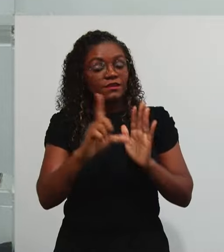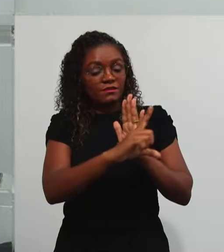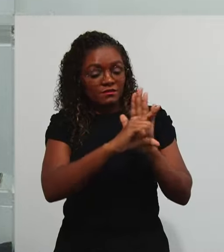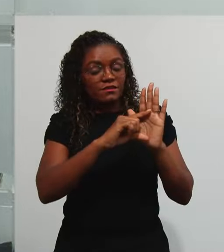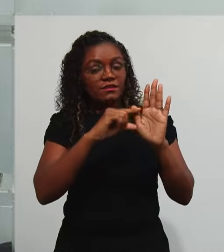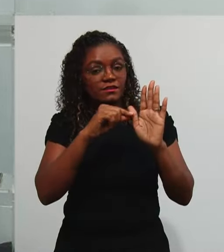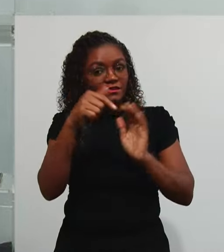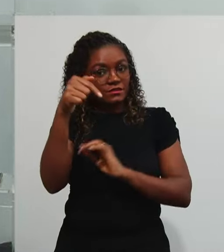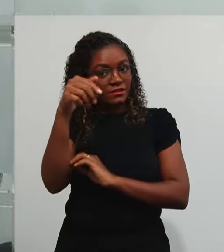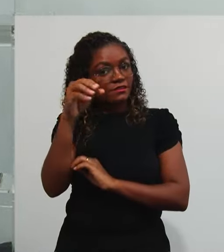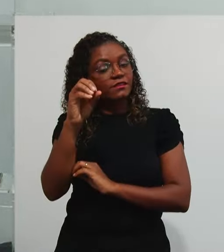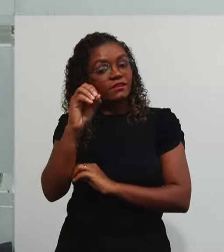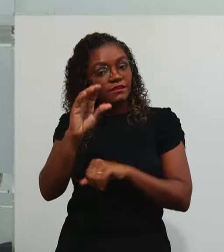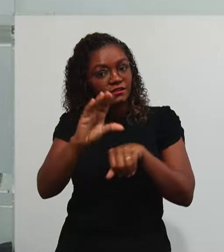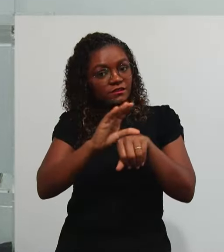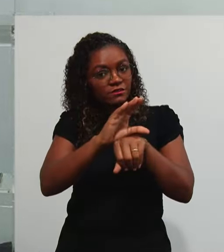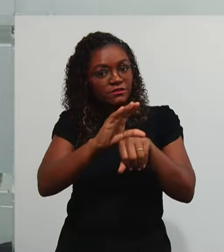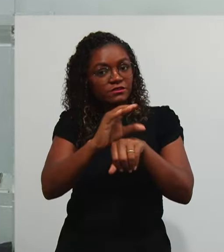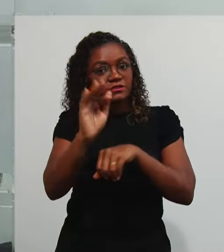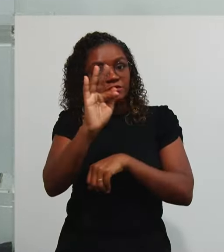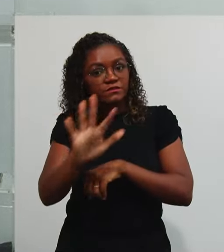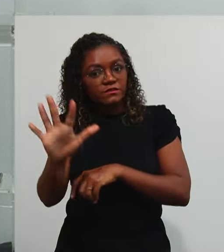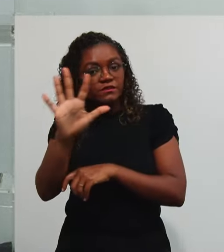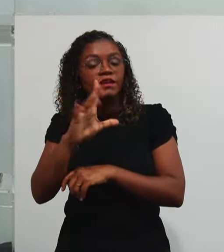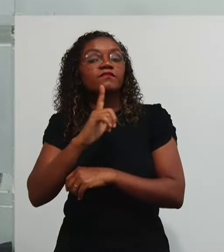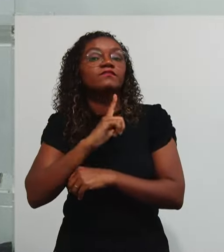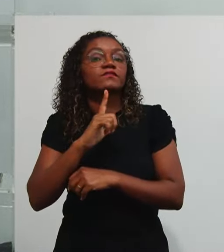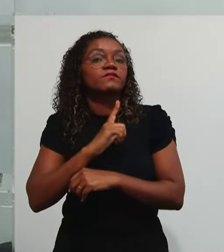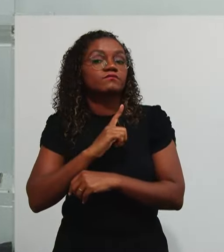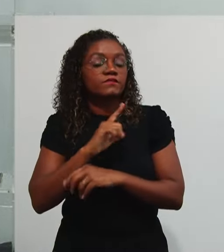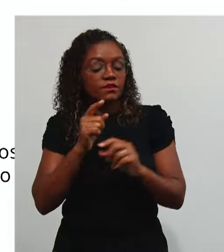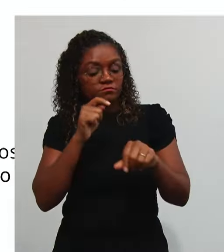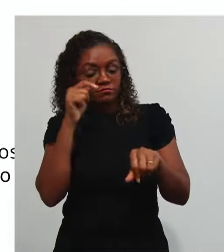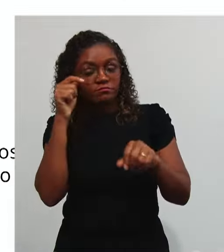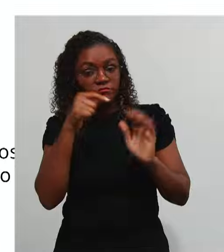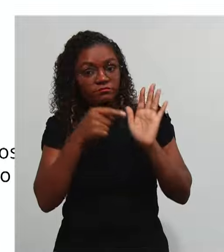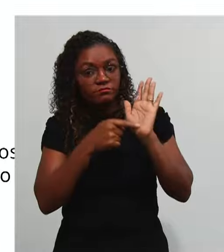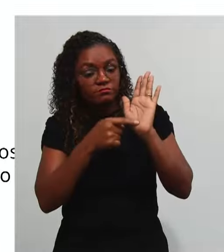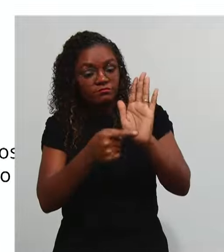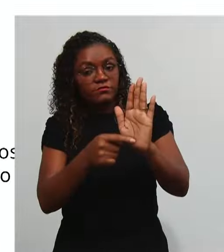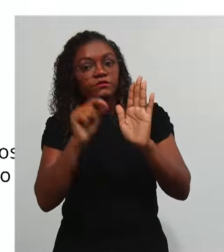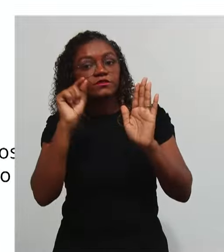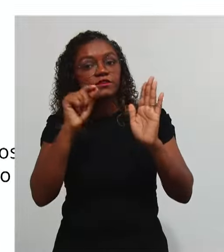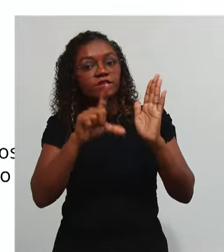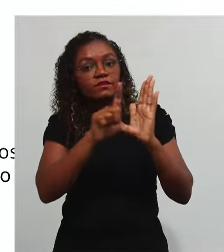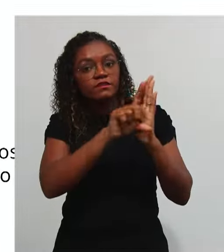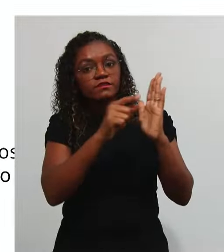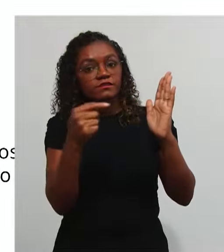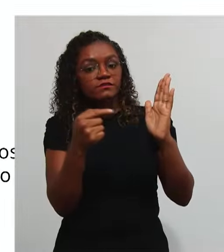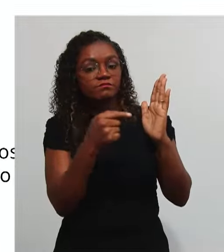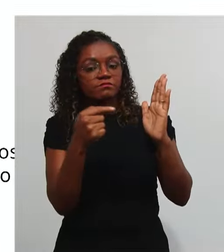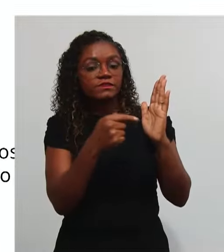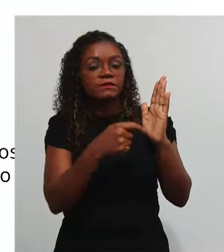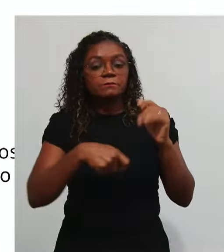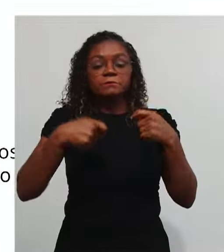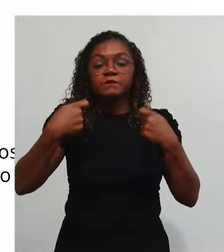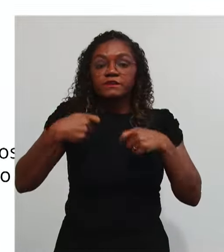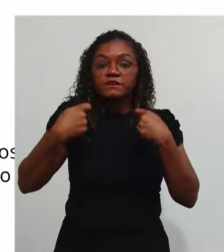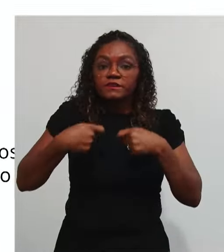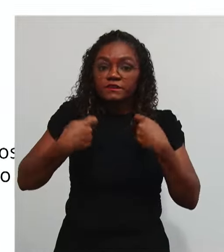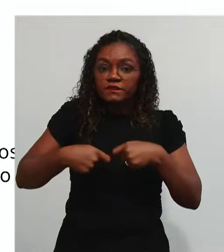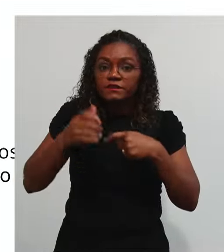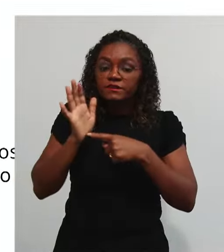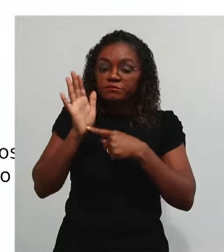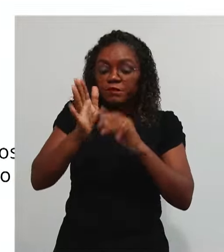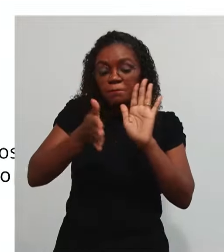Constituição Federal E lá Está muito Bem Explícito Que Prestará Conta Qualquer